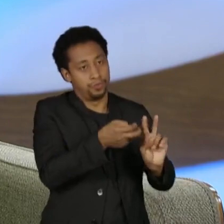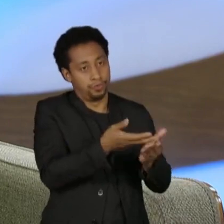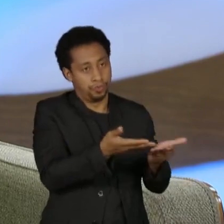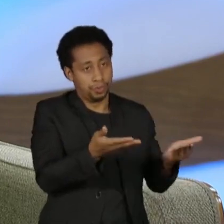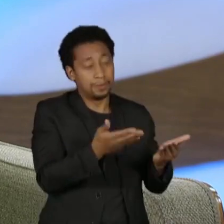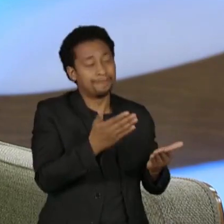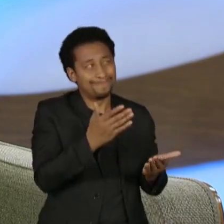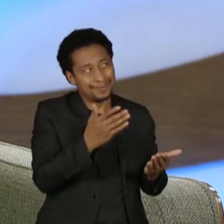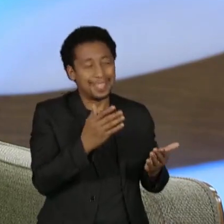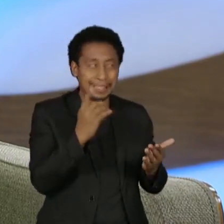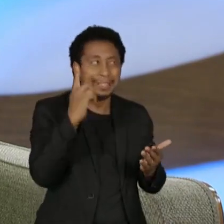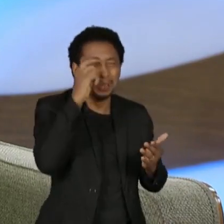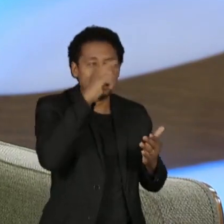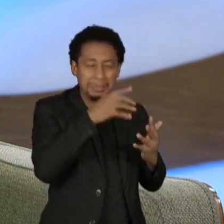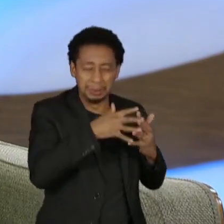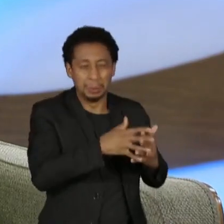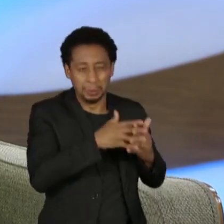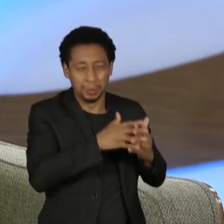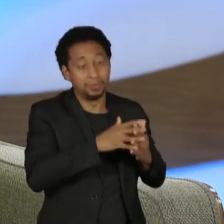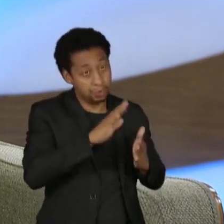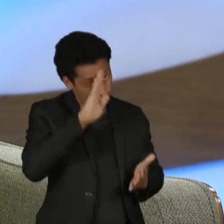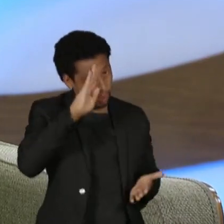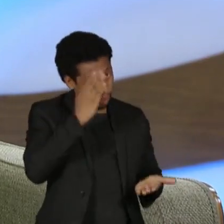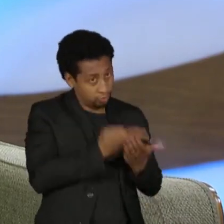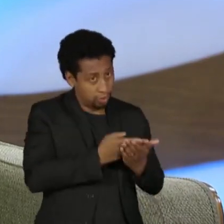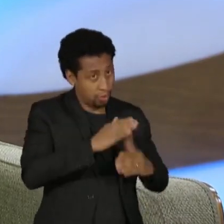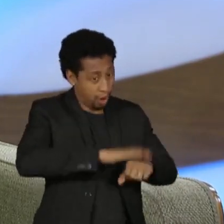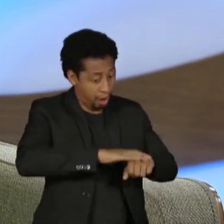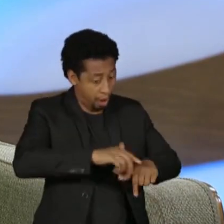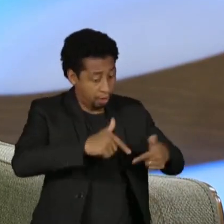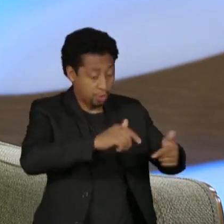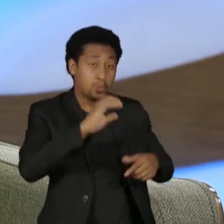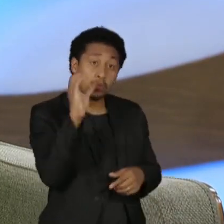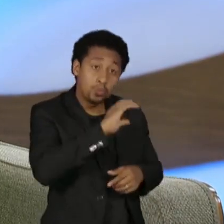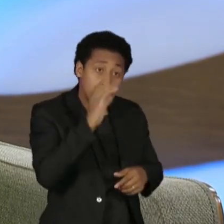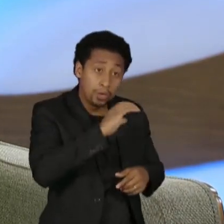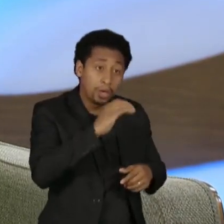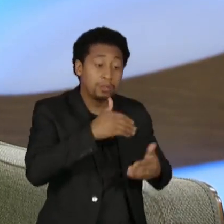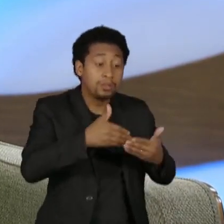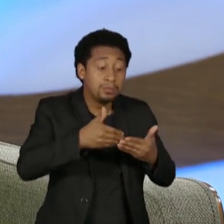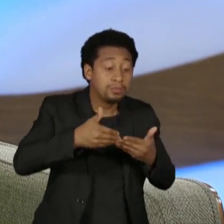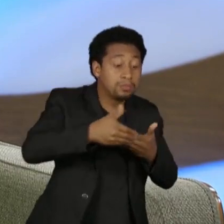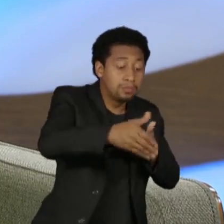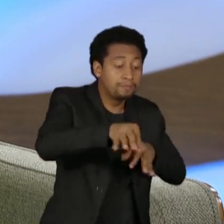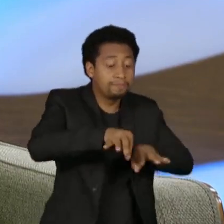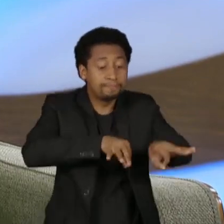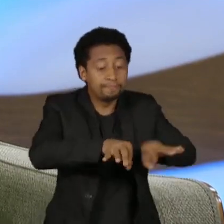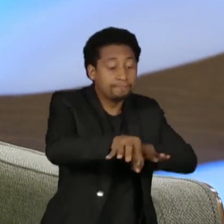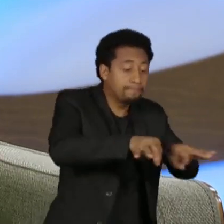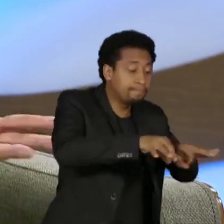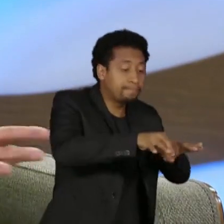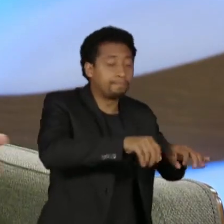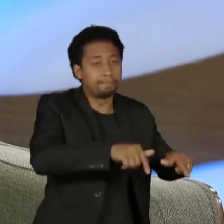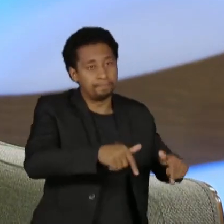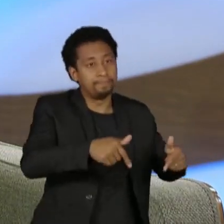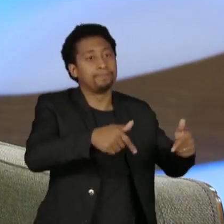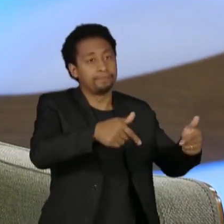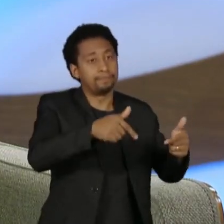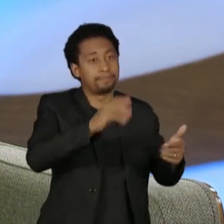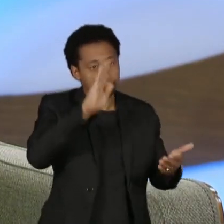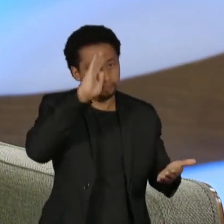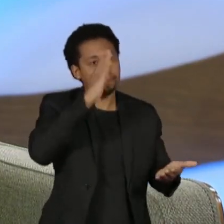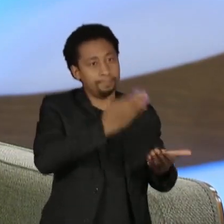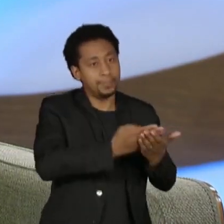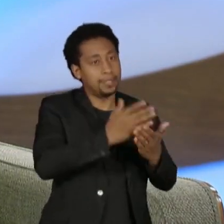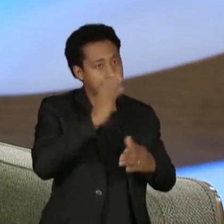que com as medidas emergenciais e com um plano de médio e longo prazo, nós vamos poder dar conta